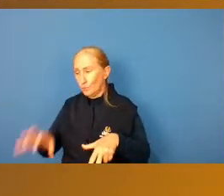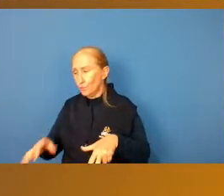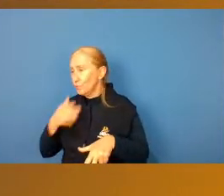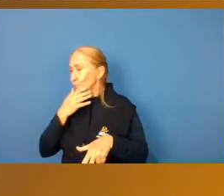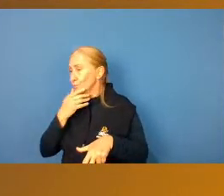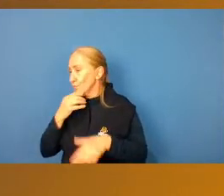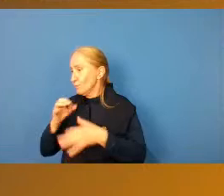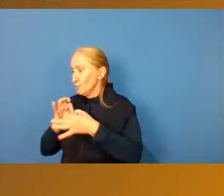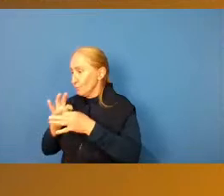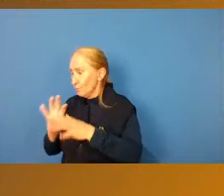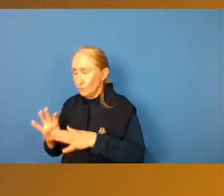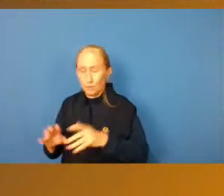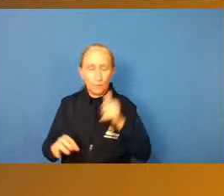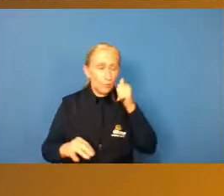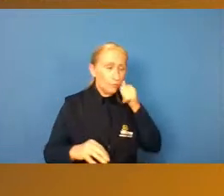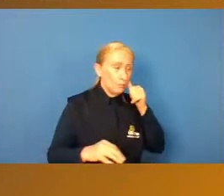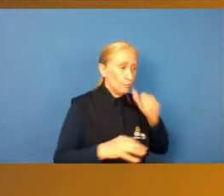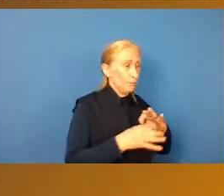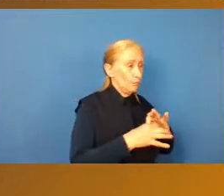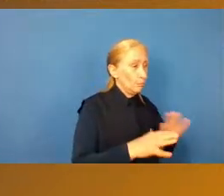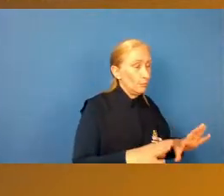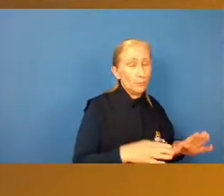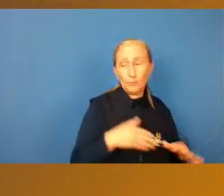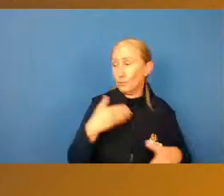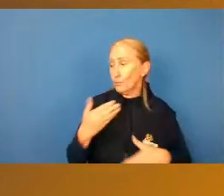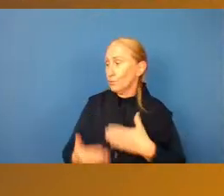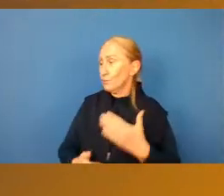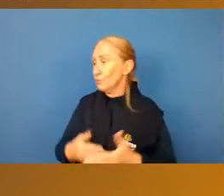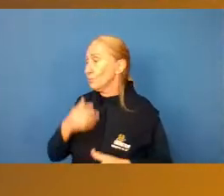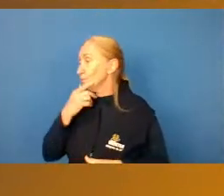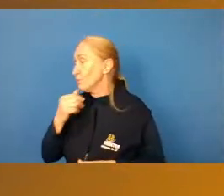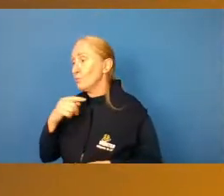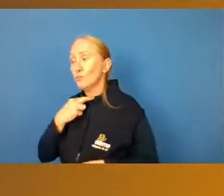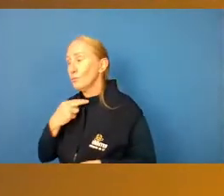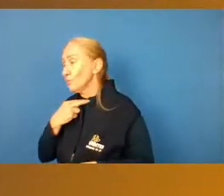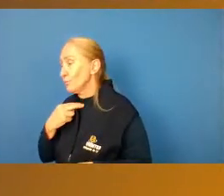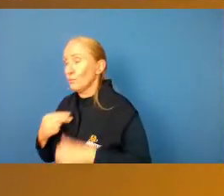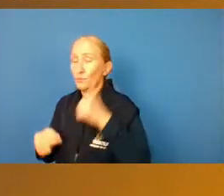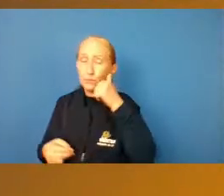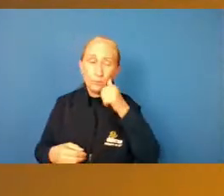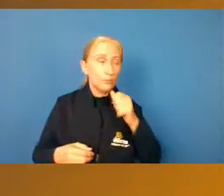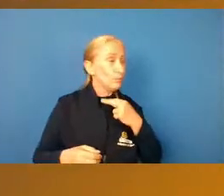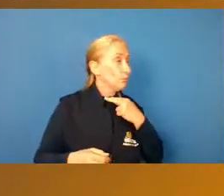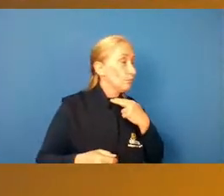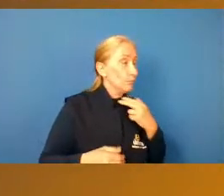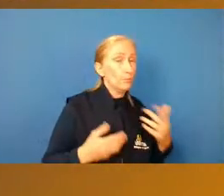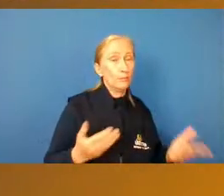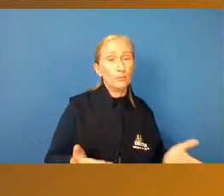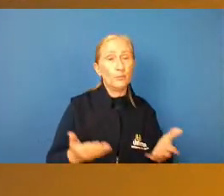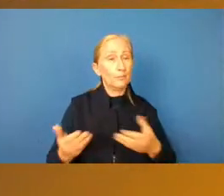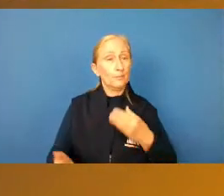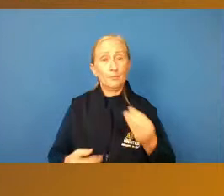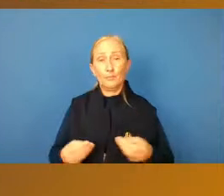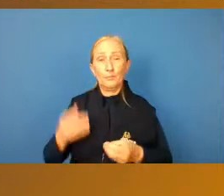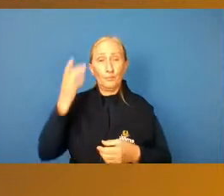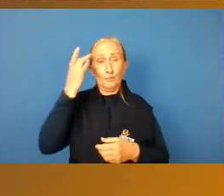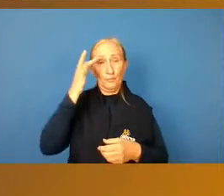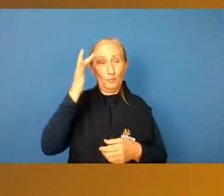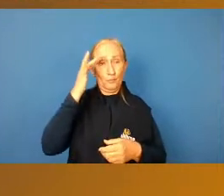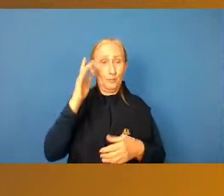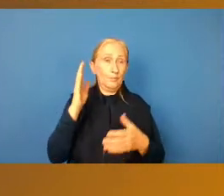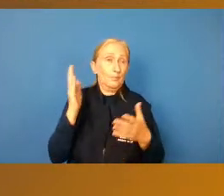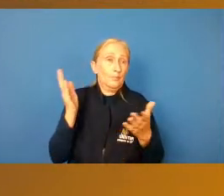menino pode, e aquilo menina que pode, né, isso o menino não pode, aquilo a menina não pode, então, não sei se,